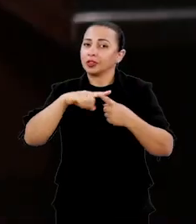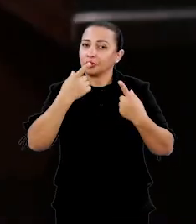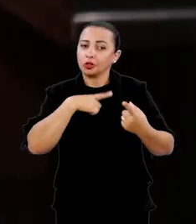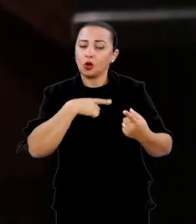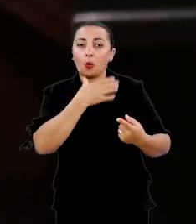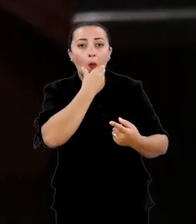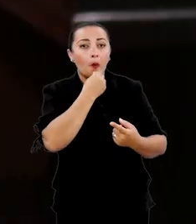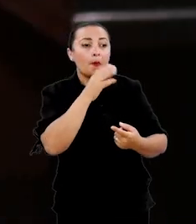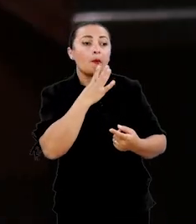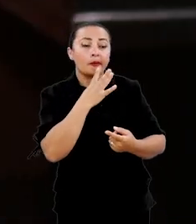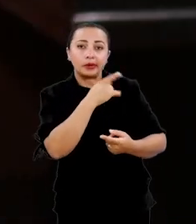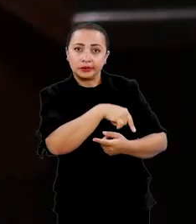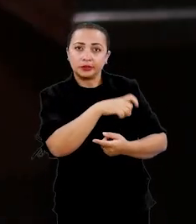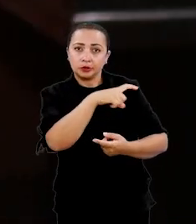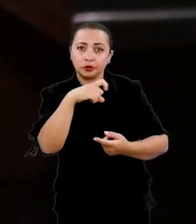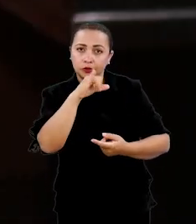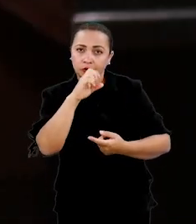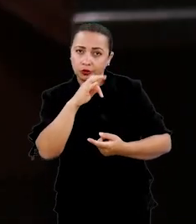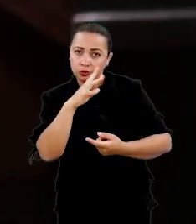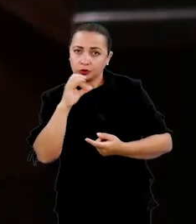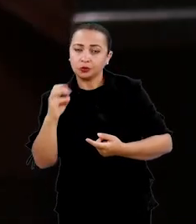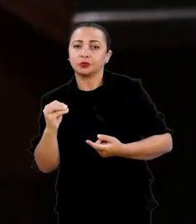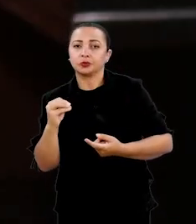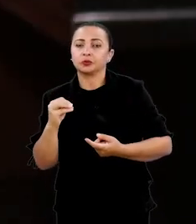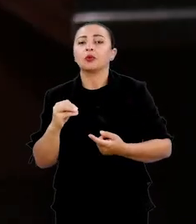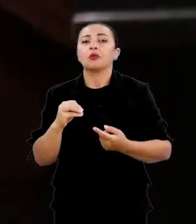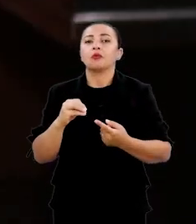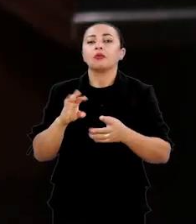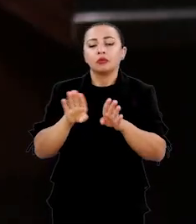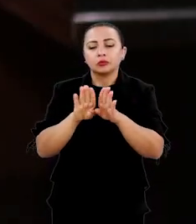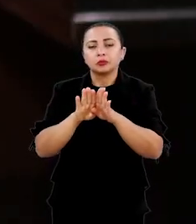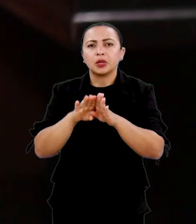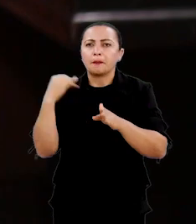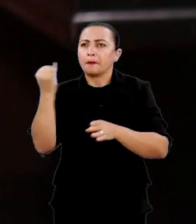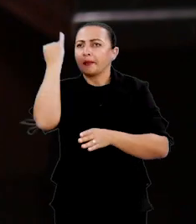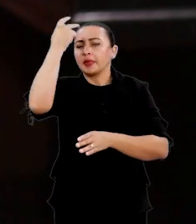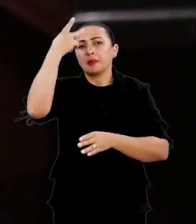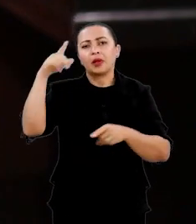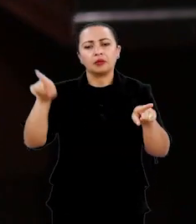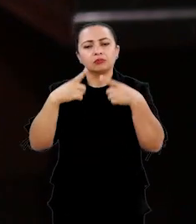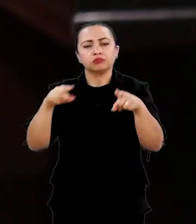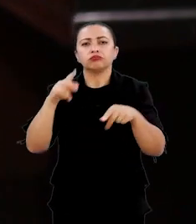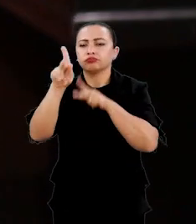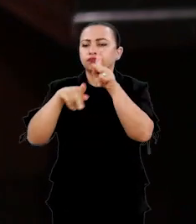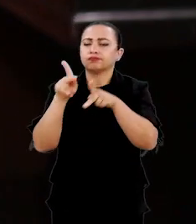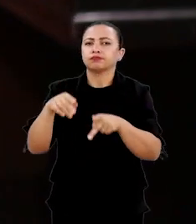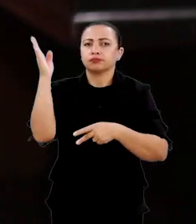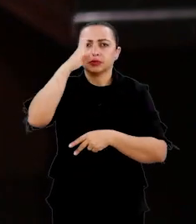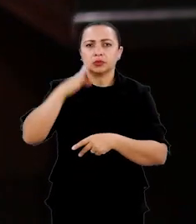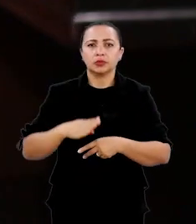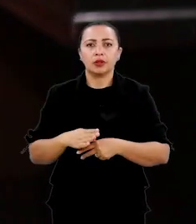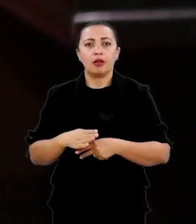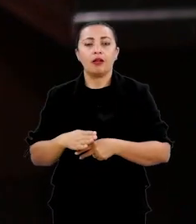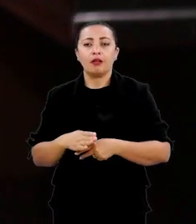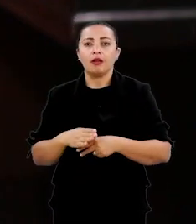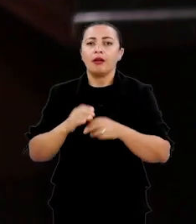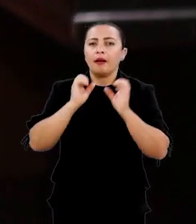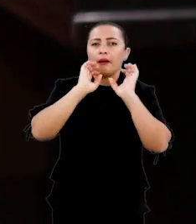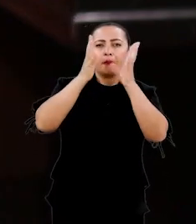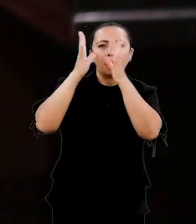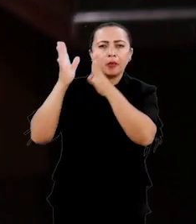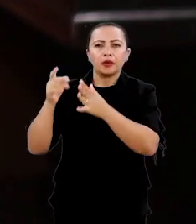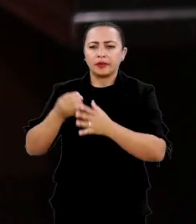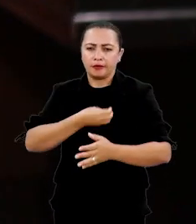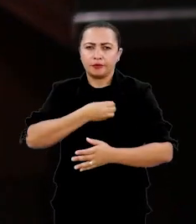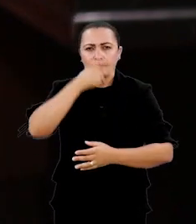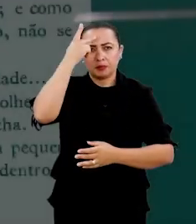Apesar dele ser um cara conhecido enquanto nome importante para a música popular brasileira, os dados biográficos dele